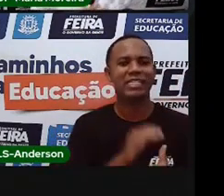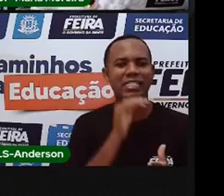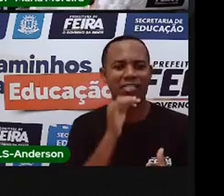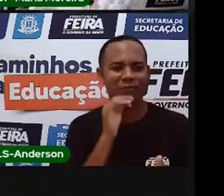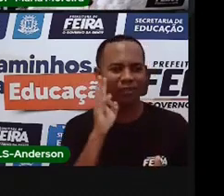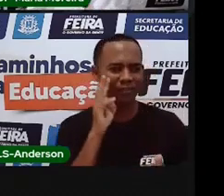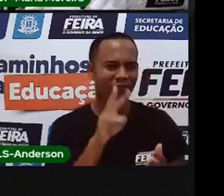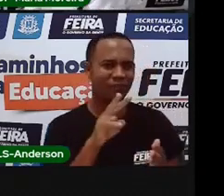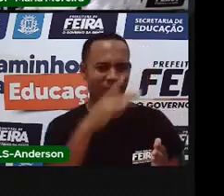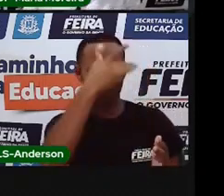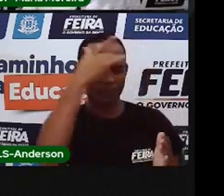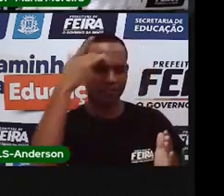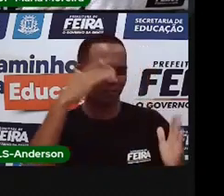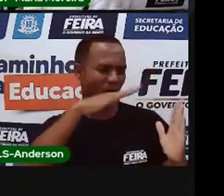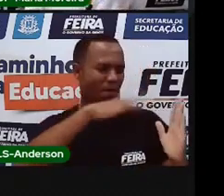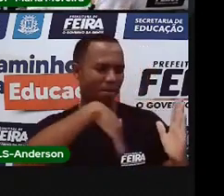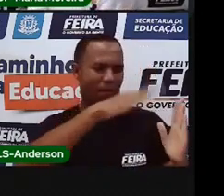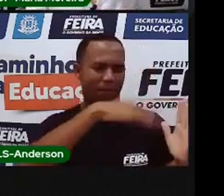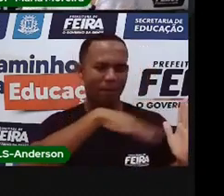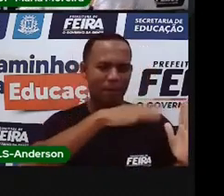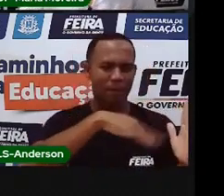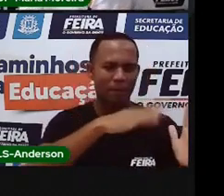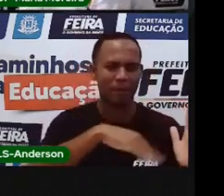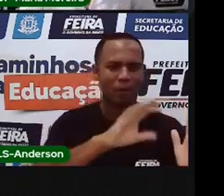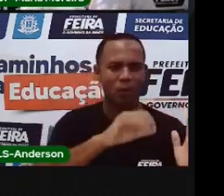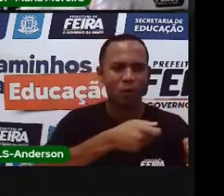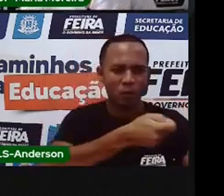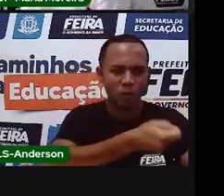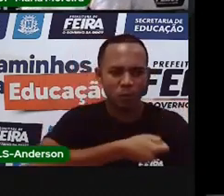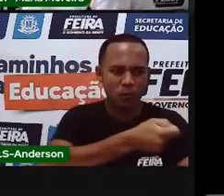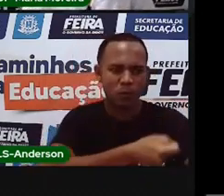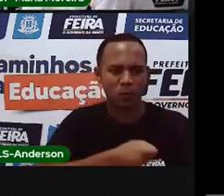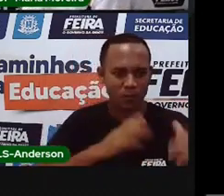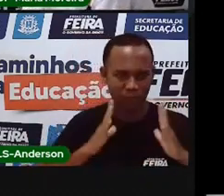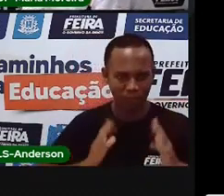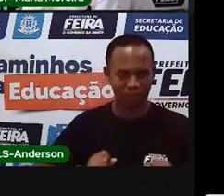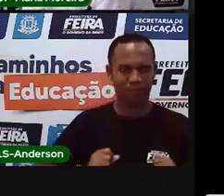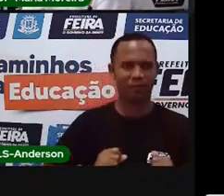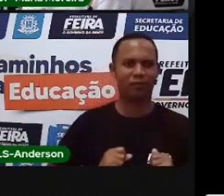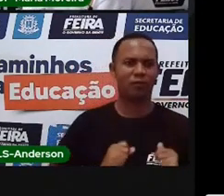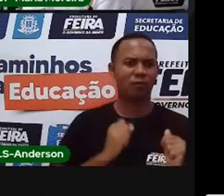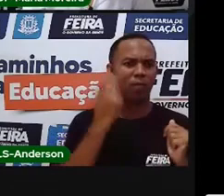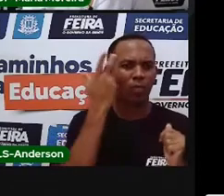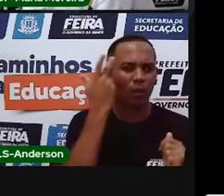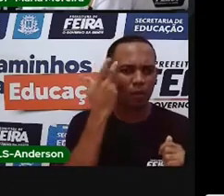o meio fio, tirando o mato, varrendo. Então, isso é comum.